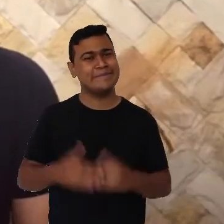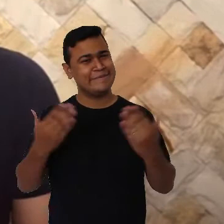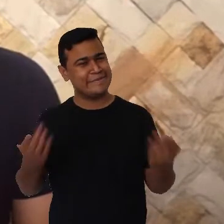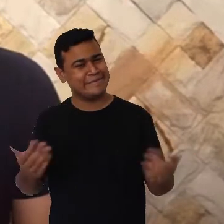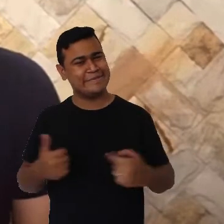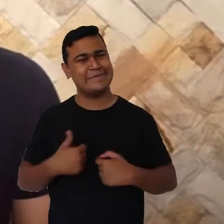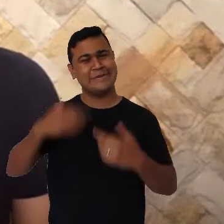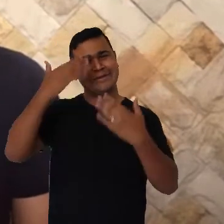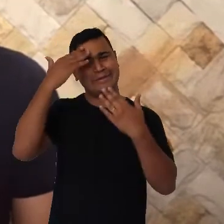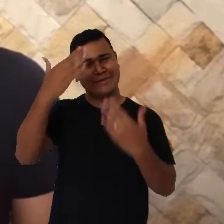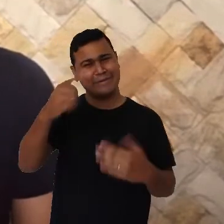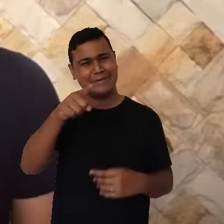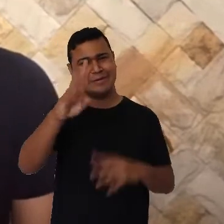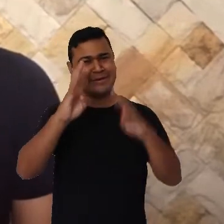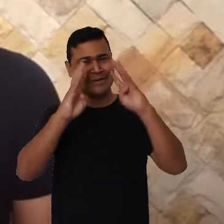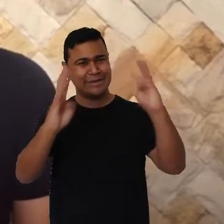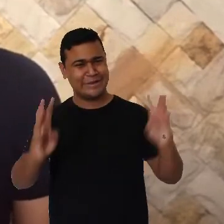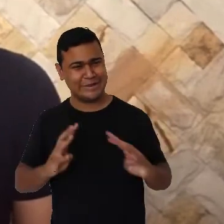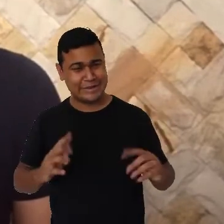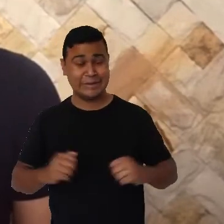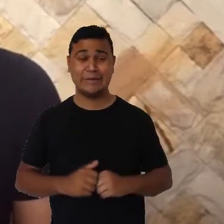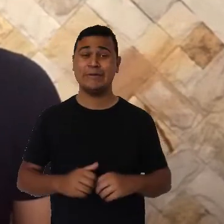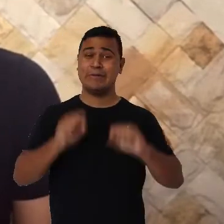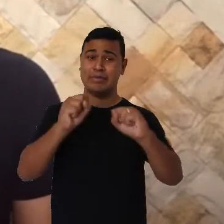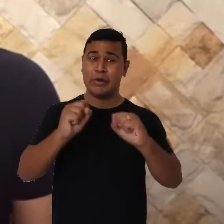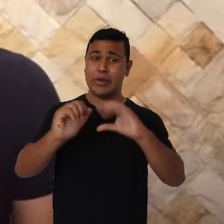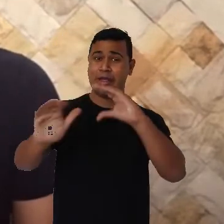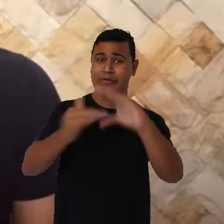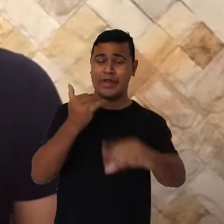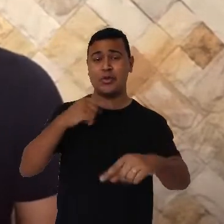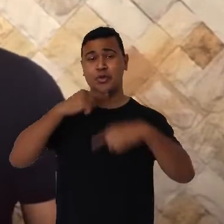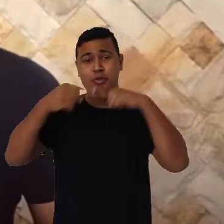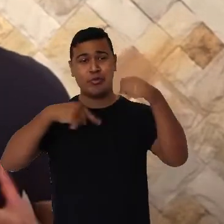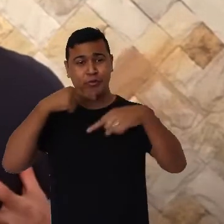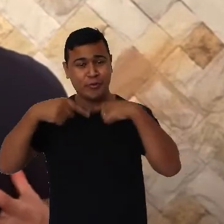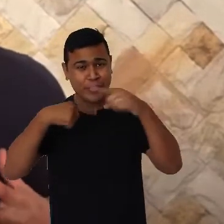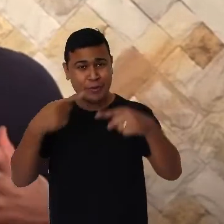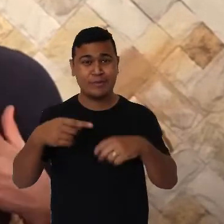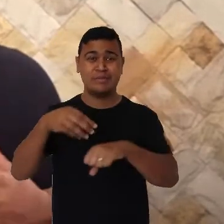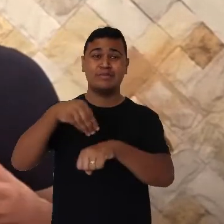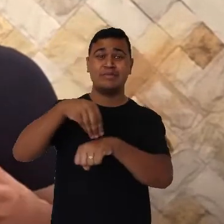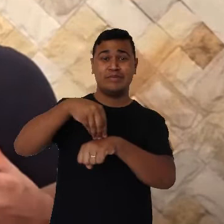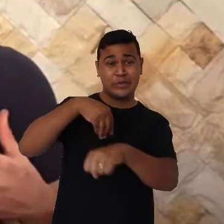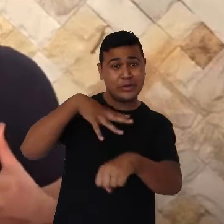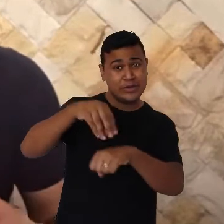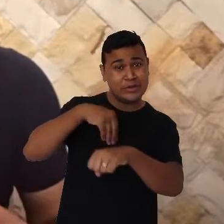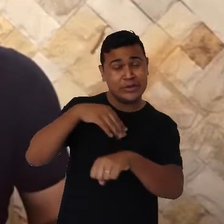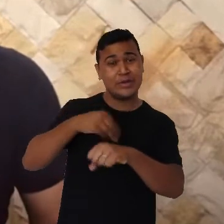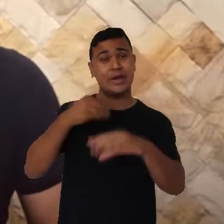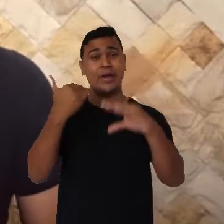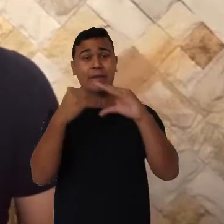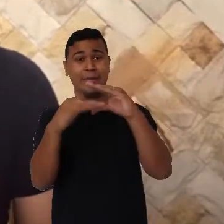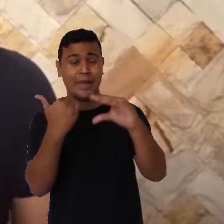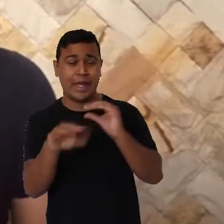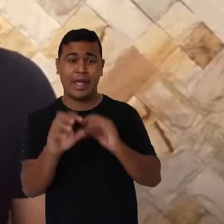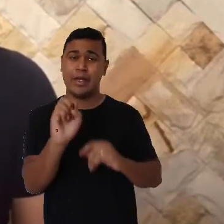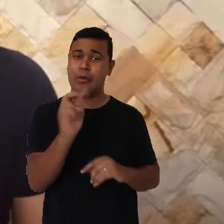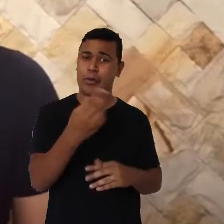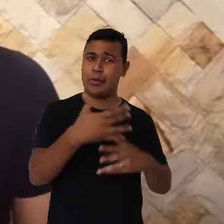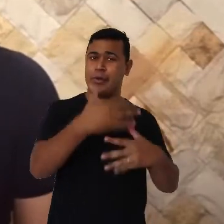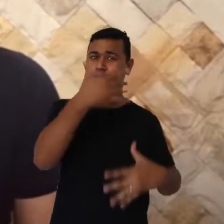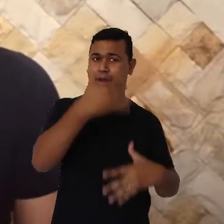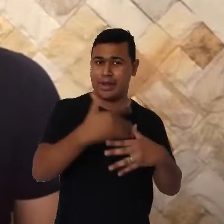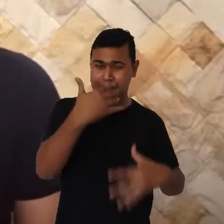agradecer a sua atenção e dizer que vocês podem enviar suas dúvidas ou sugestões por e-mail ou aqui mesmo nos comentários,